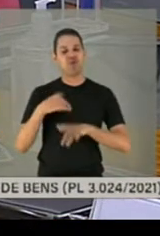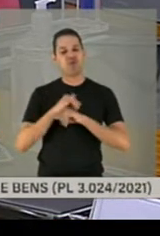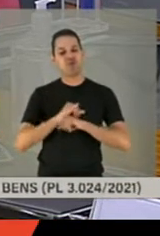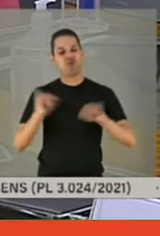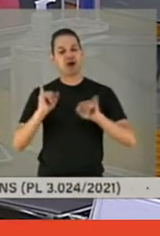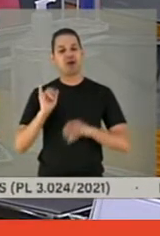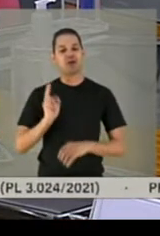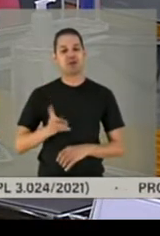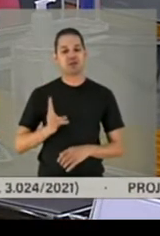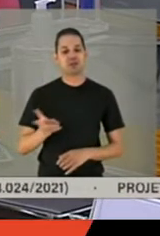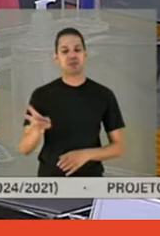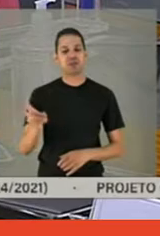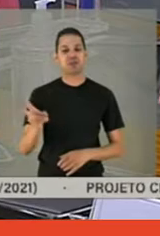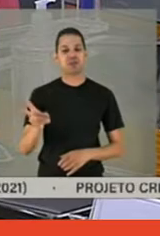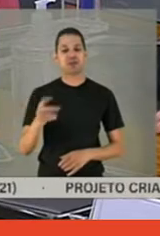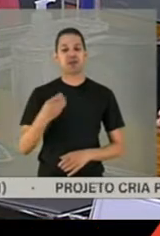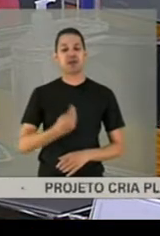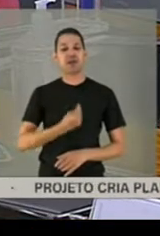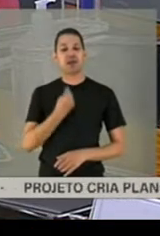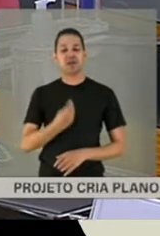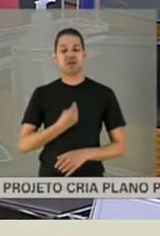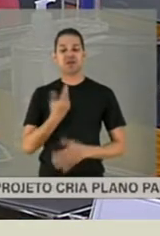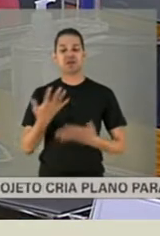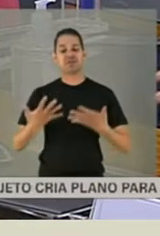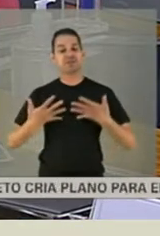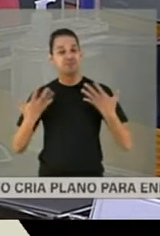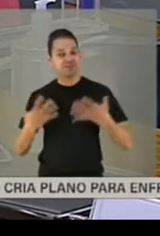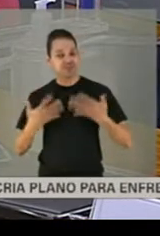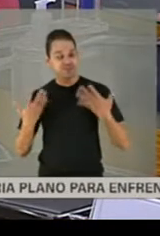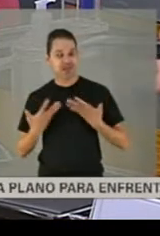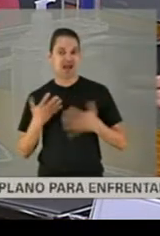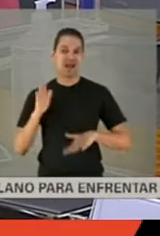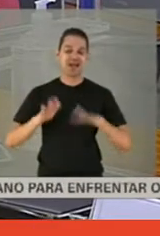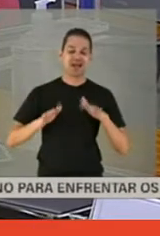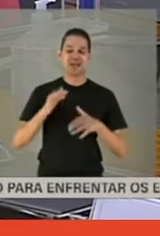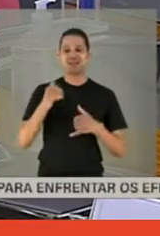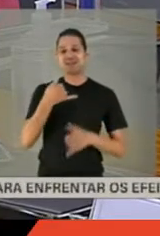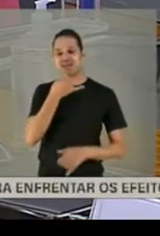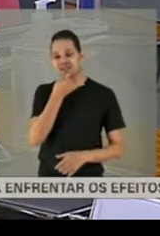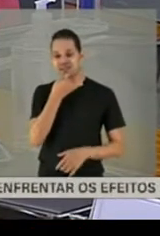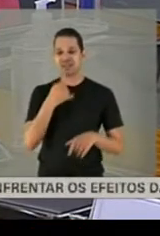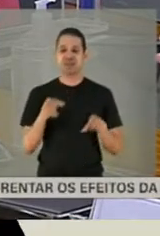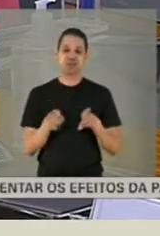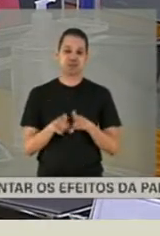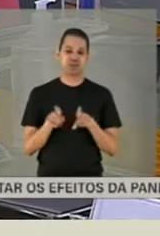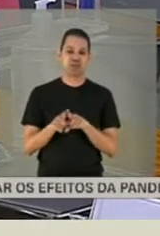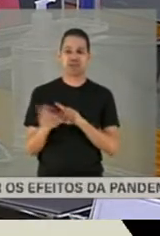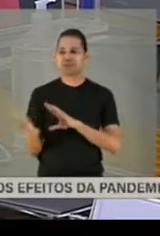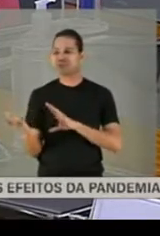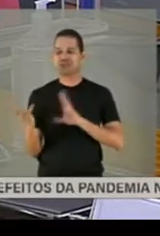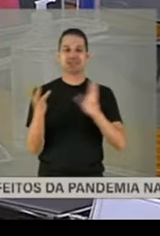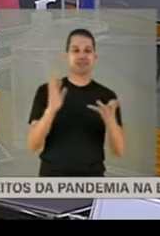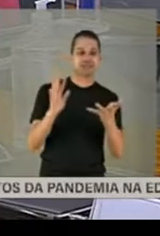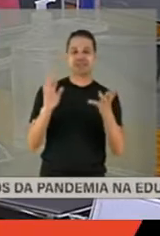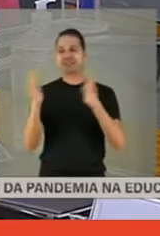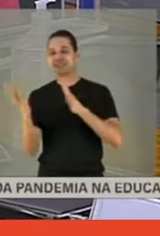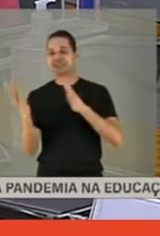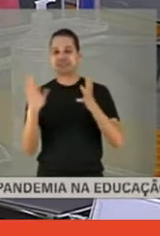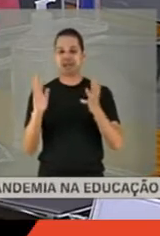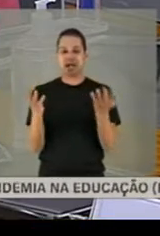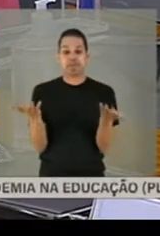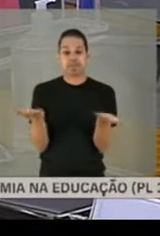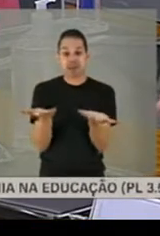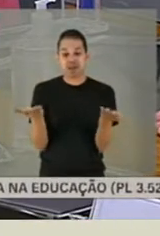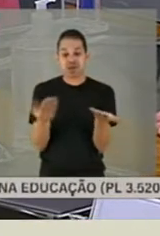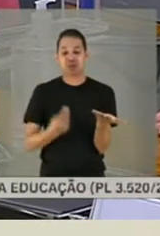a gente vive uma vida de alegria, com momentos de tristeza, uma vida normal. Sempre tem alguma coisa assim. Mas hoje a gente